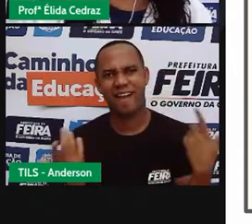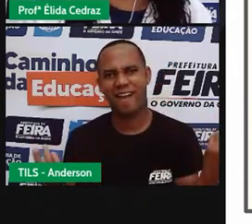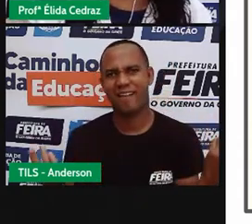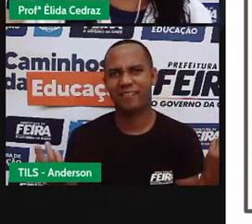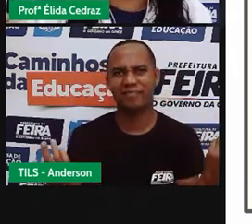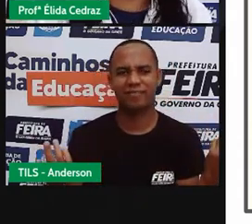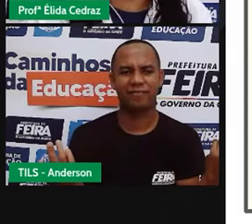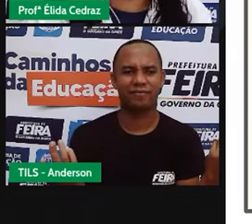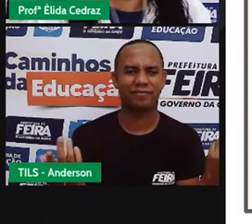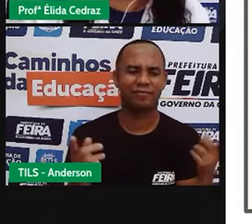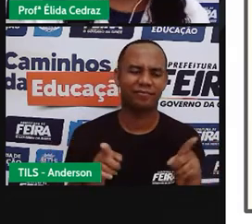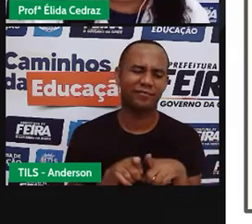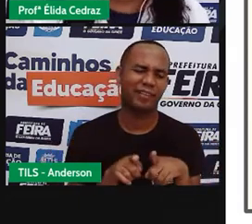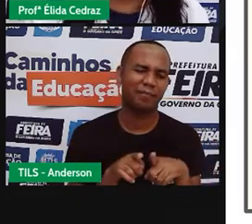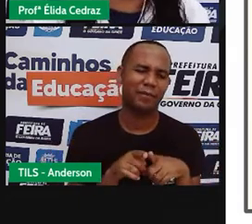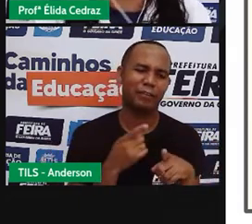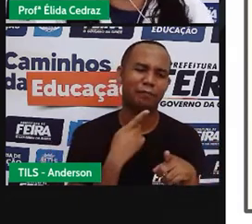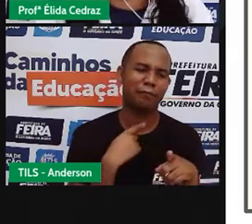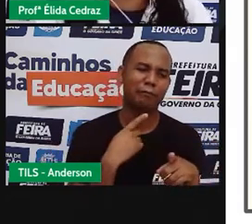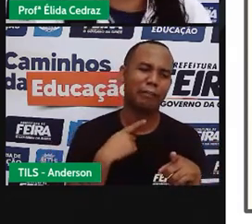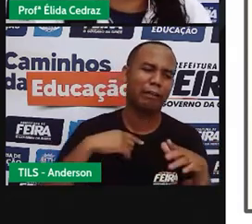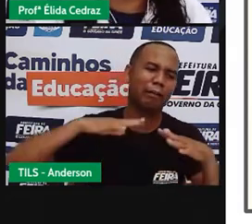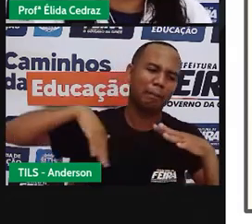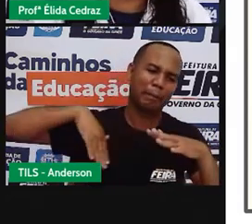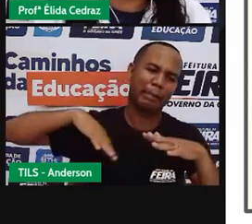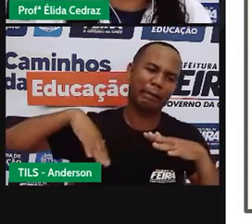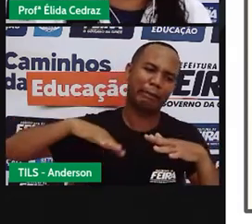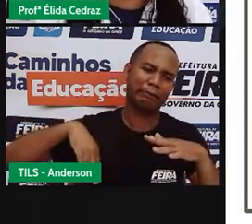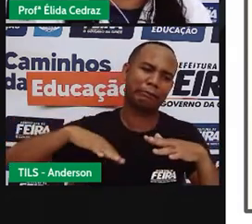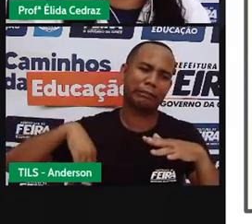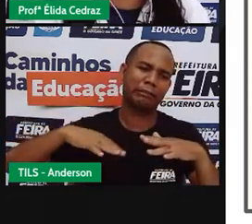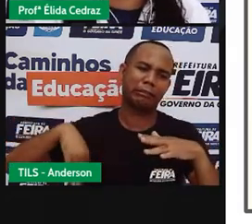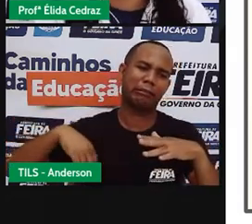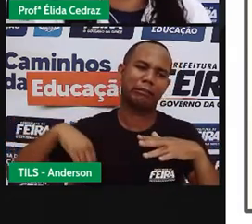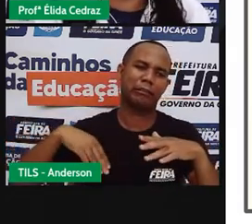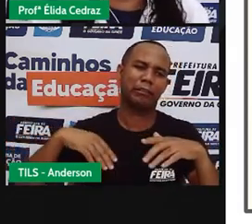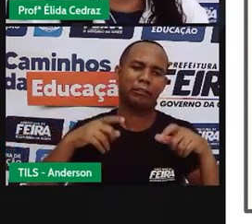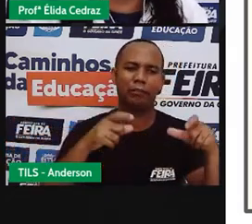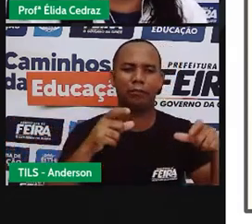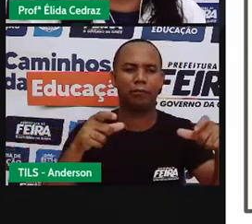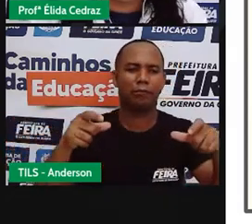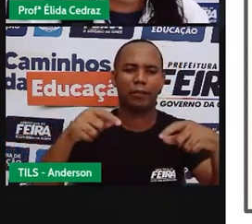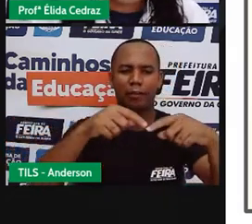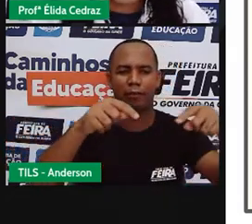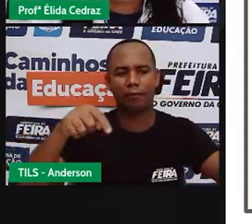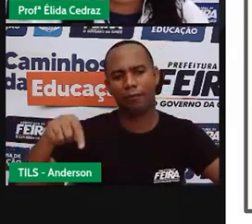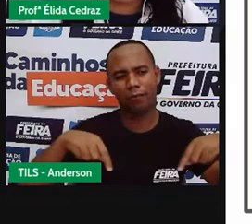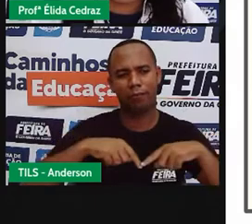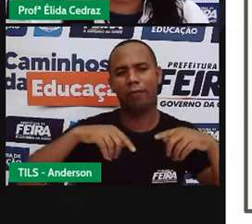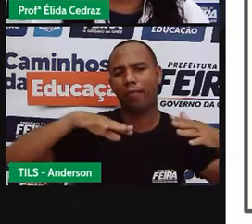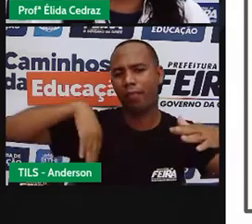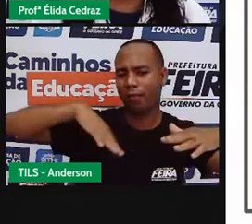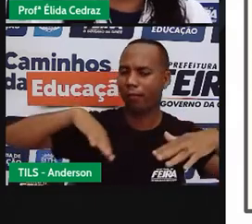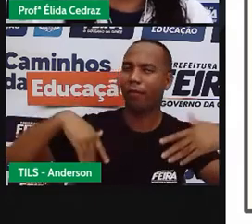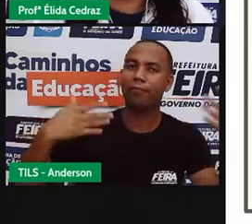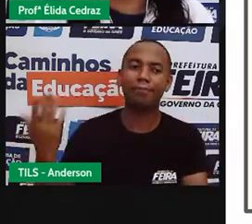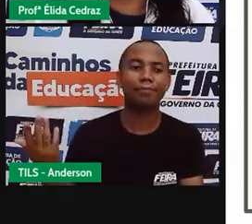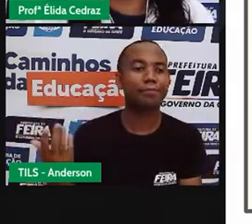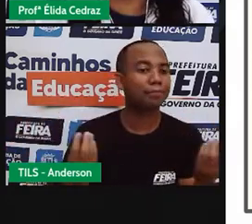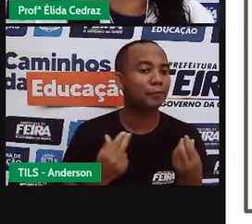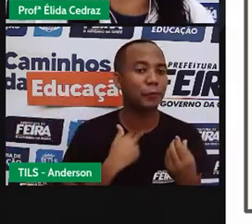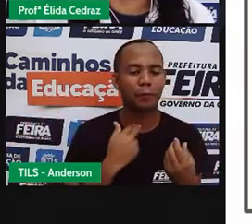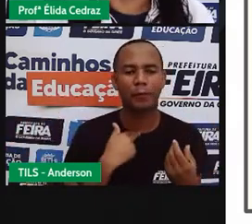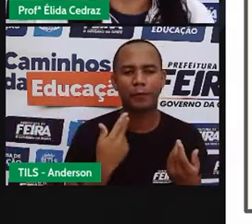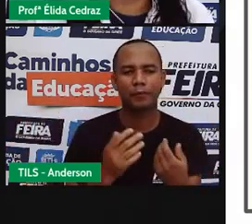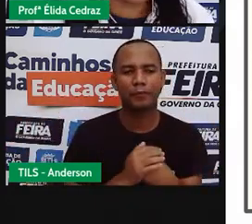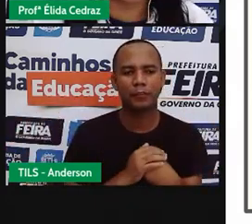a gente deixou de ir pra praia pra clube porque os locais estão fechados por conta da pandemia então